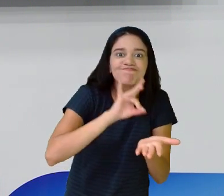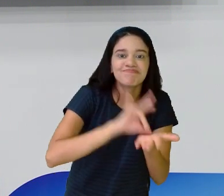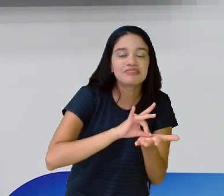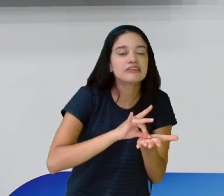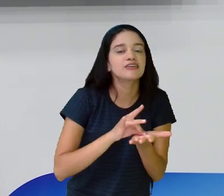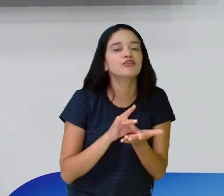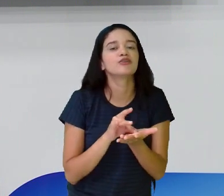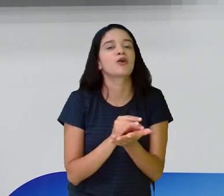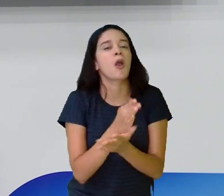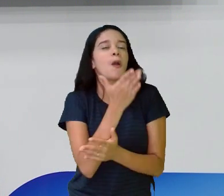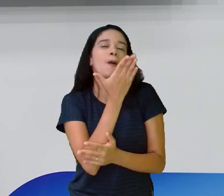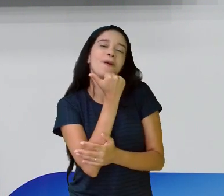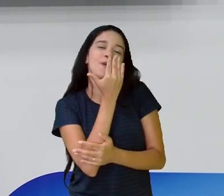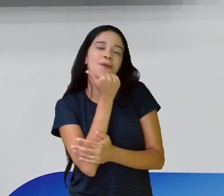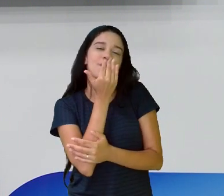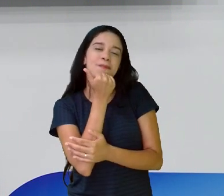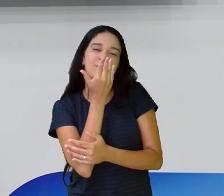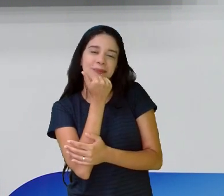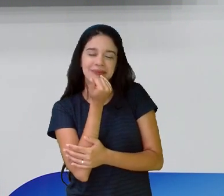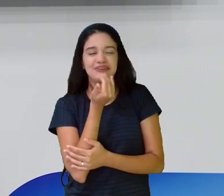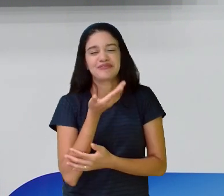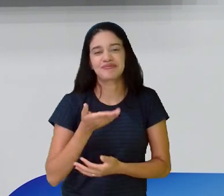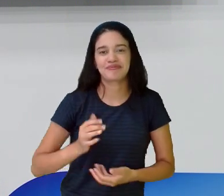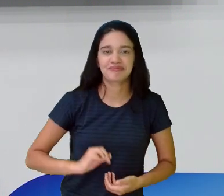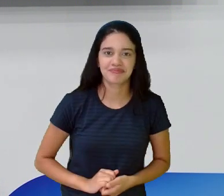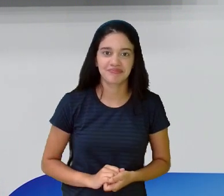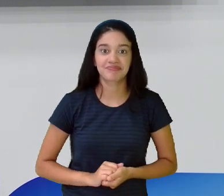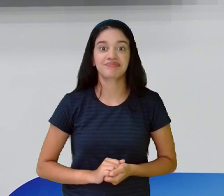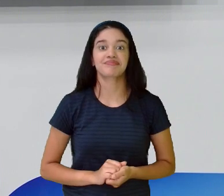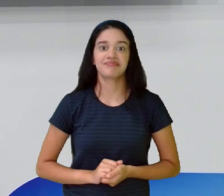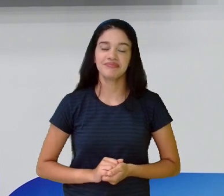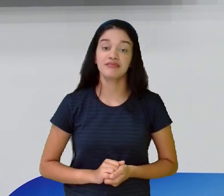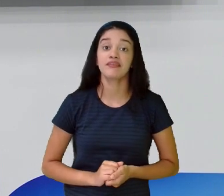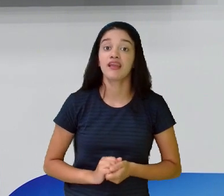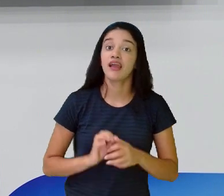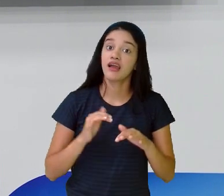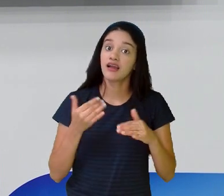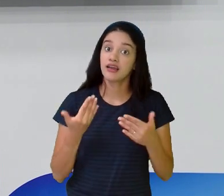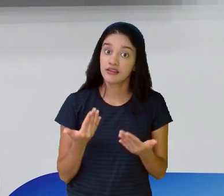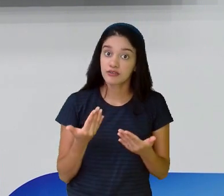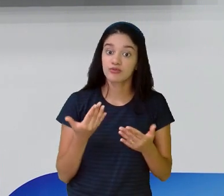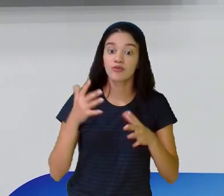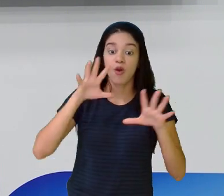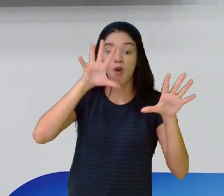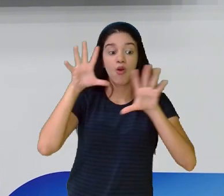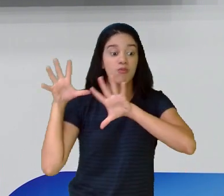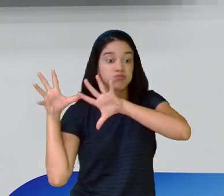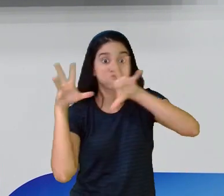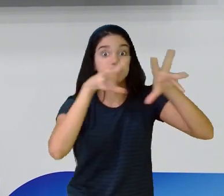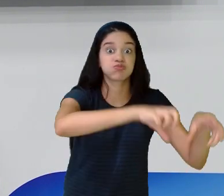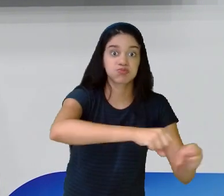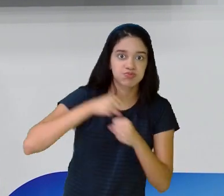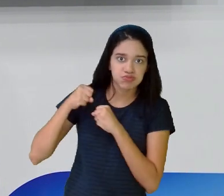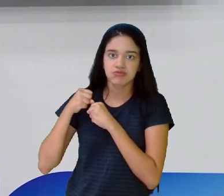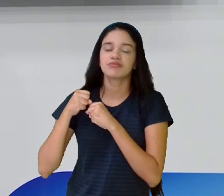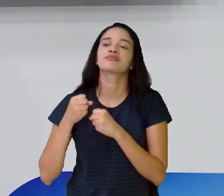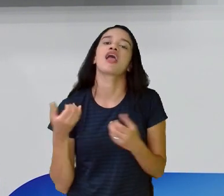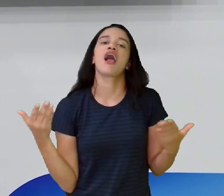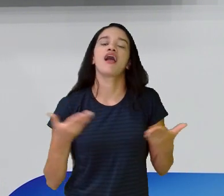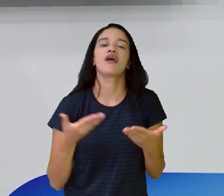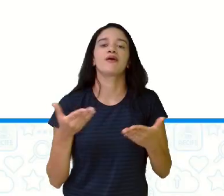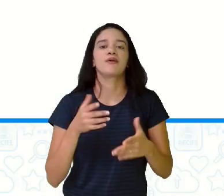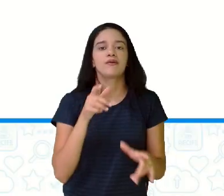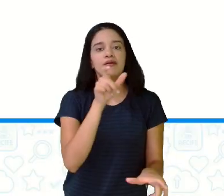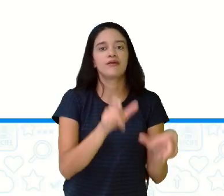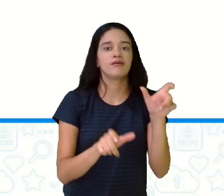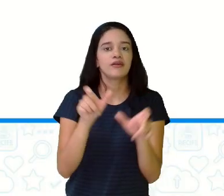saciar ali no momento que estavam com fome. É quando eles são aí capturados pela bruxa. Qual personagem